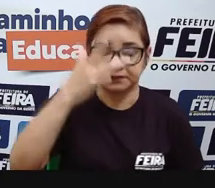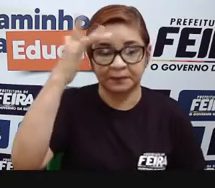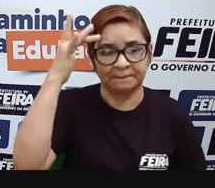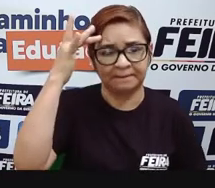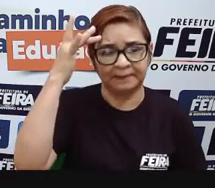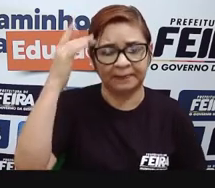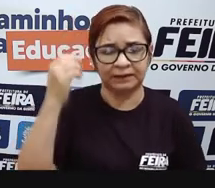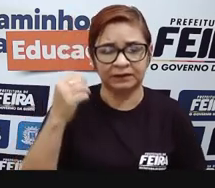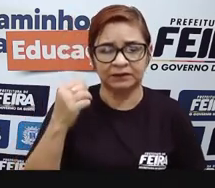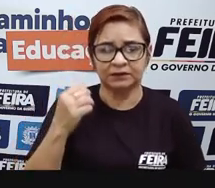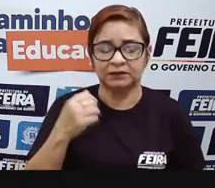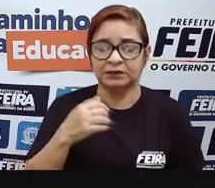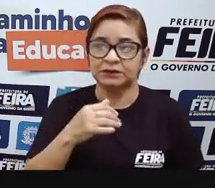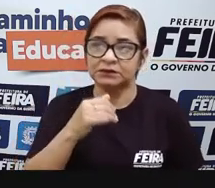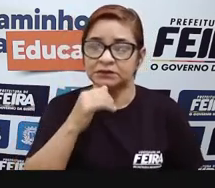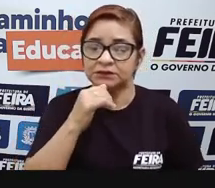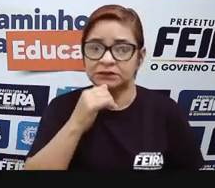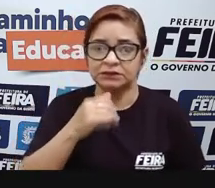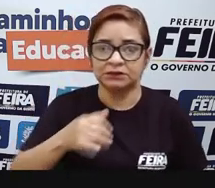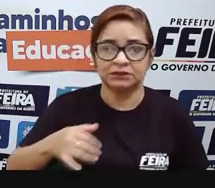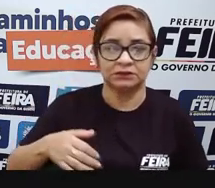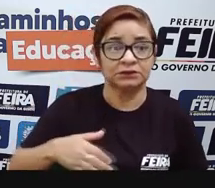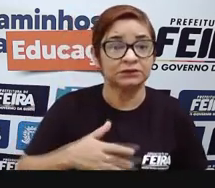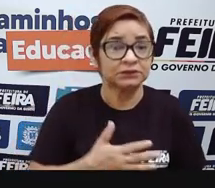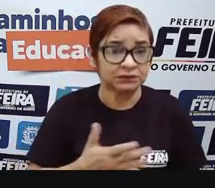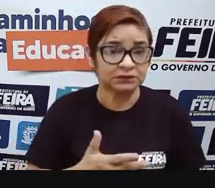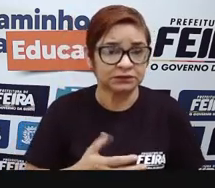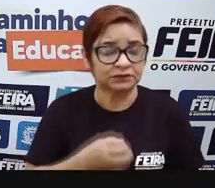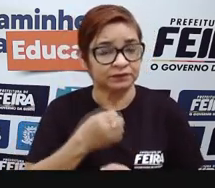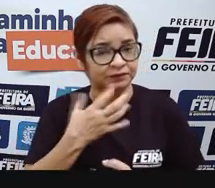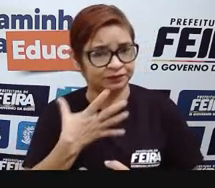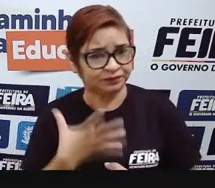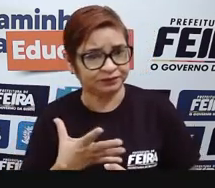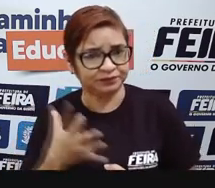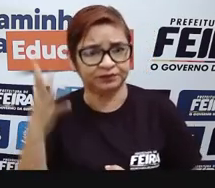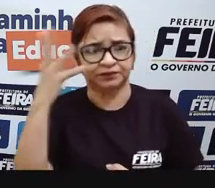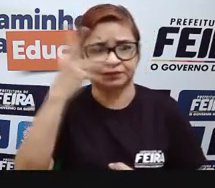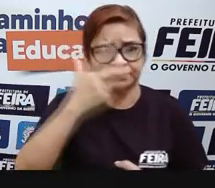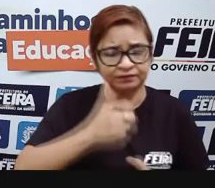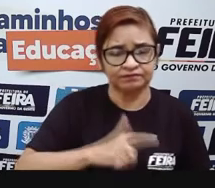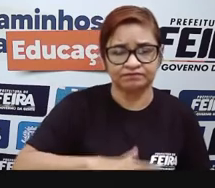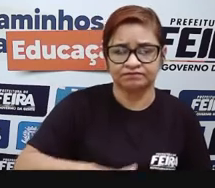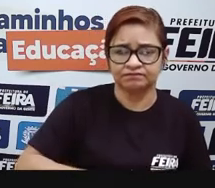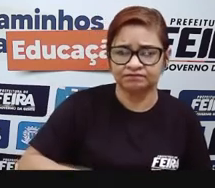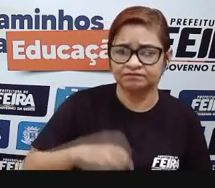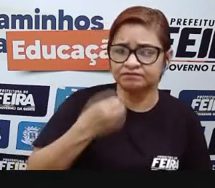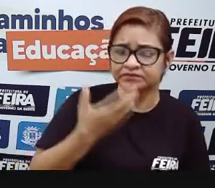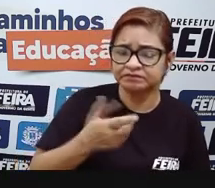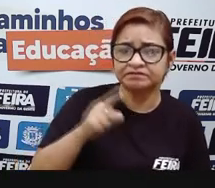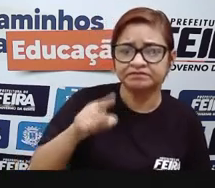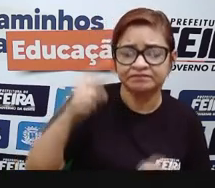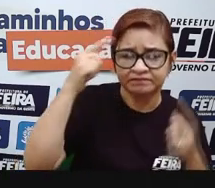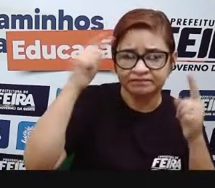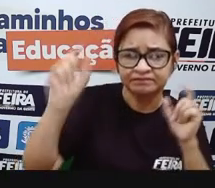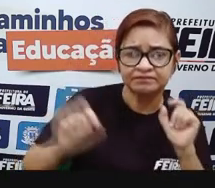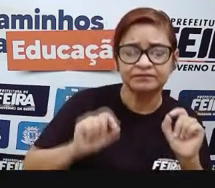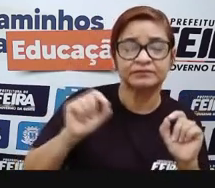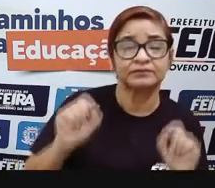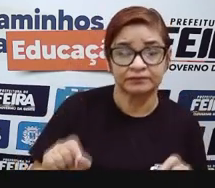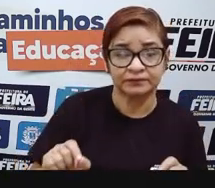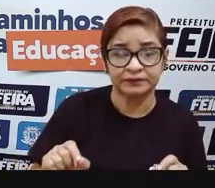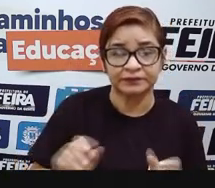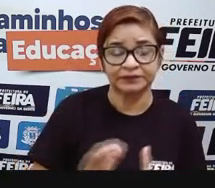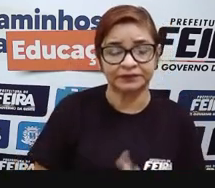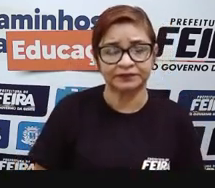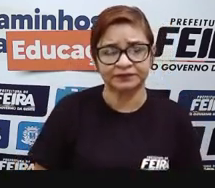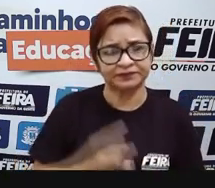da nossa cidade, pra organização da nossa cidade, foi um ponto positivo ou negativo? E o que é? A gente